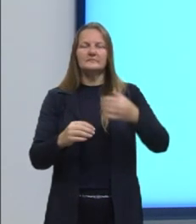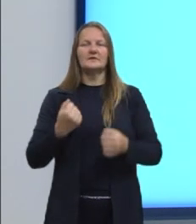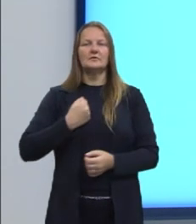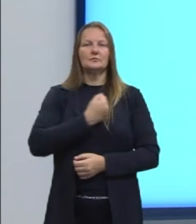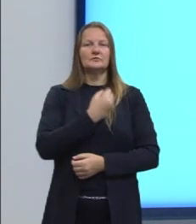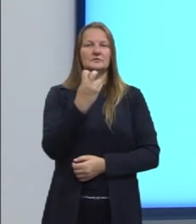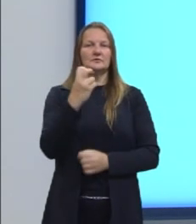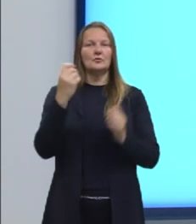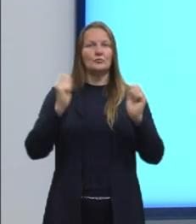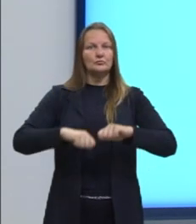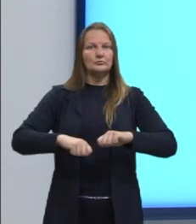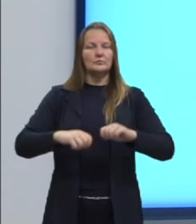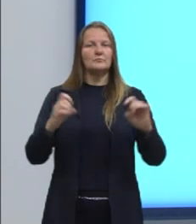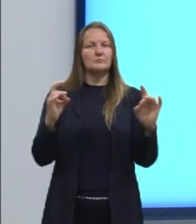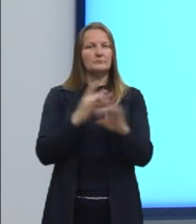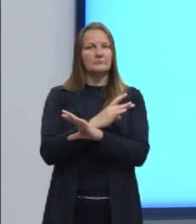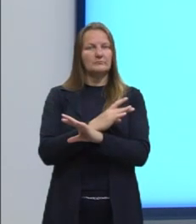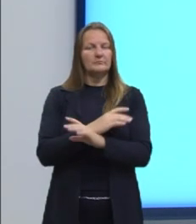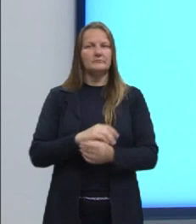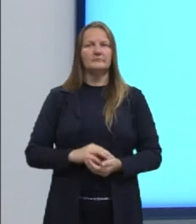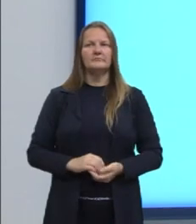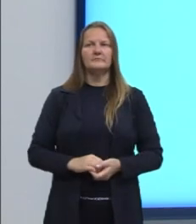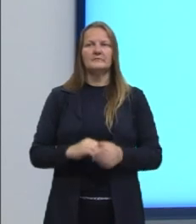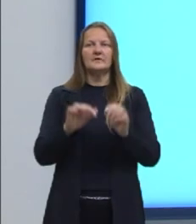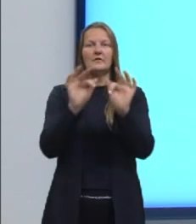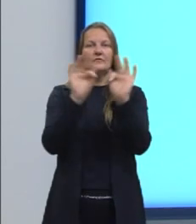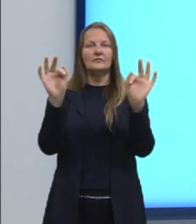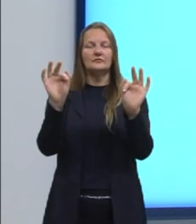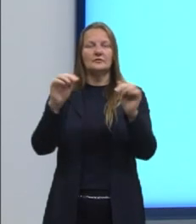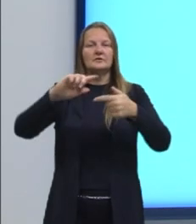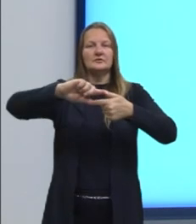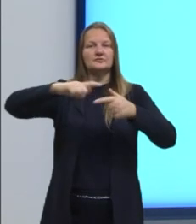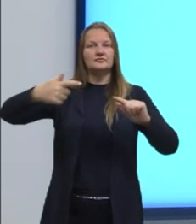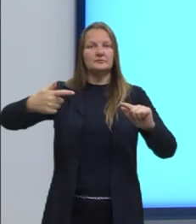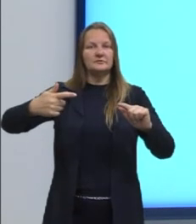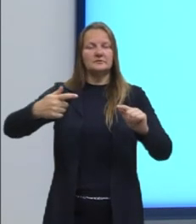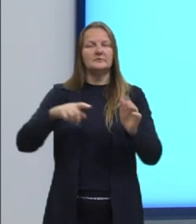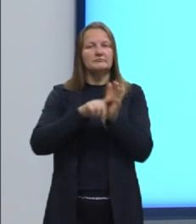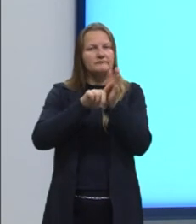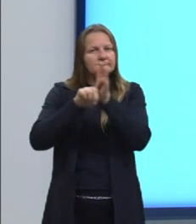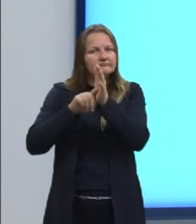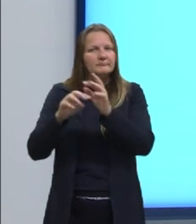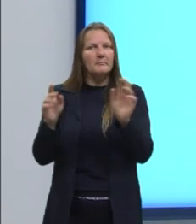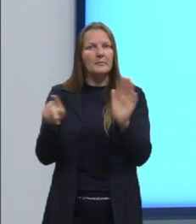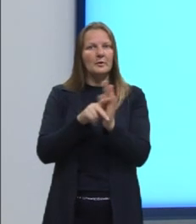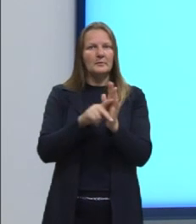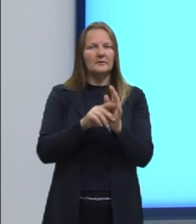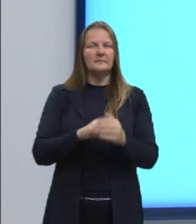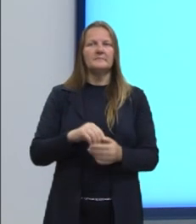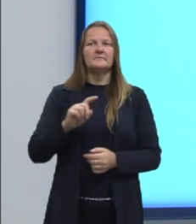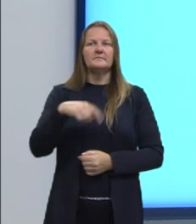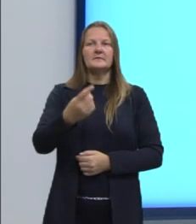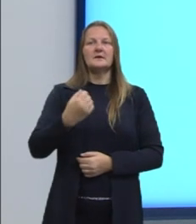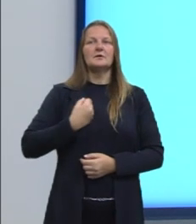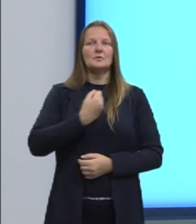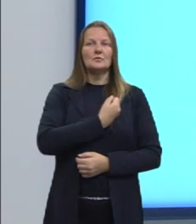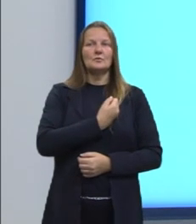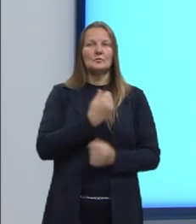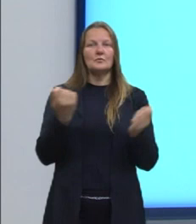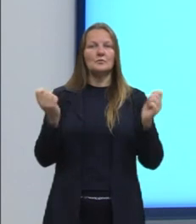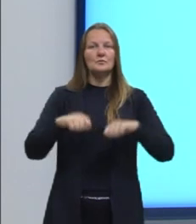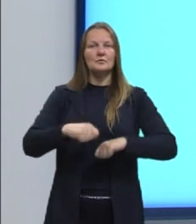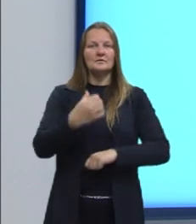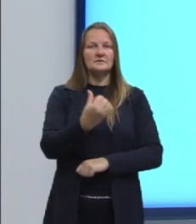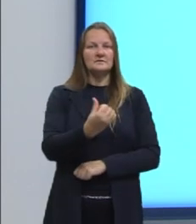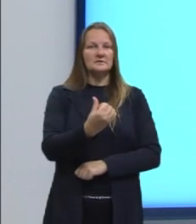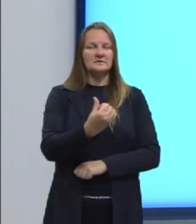5 concluída, funções e geometria analítica. A próxima, então, a competência